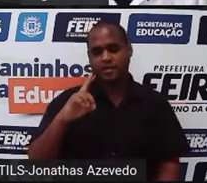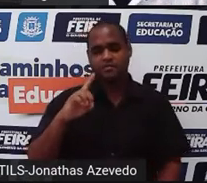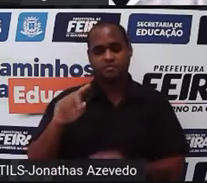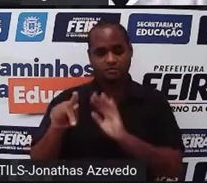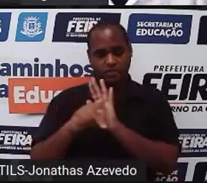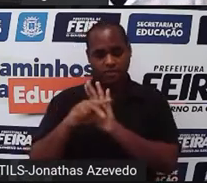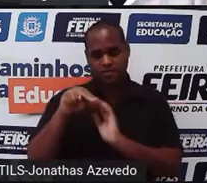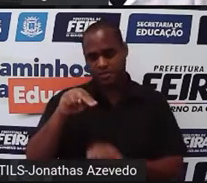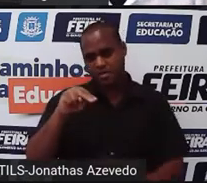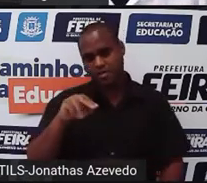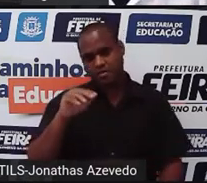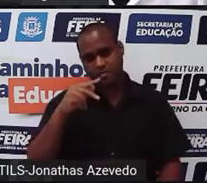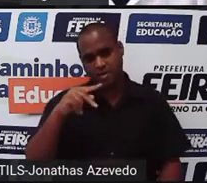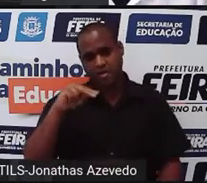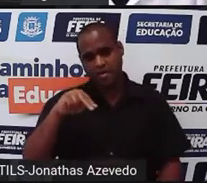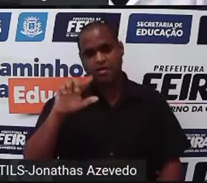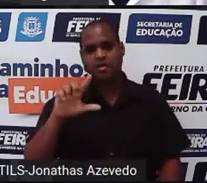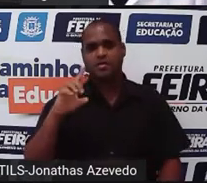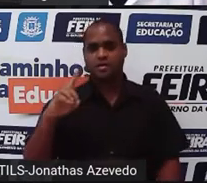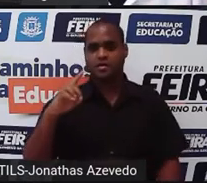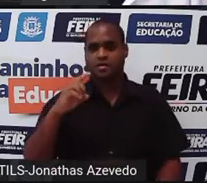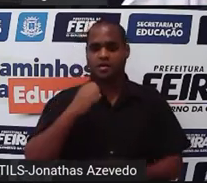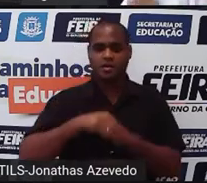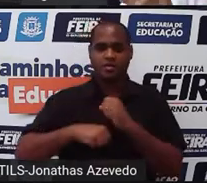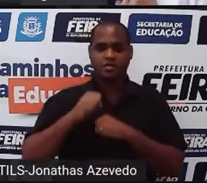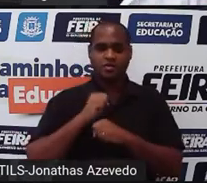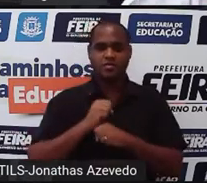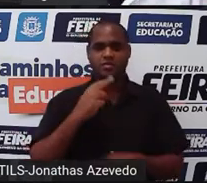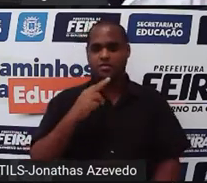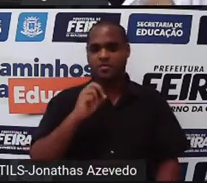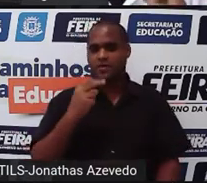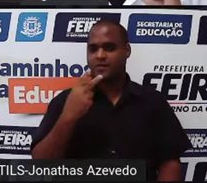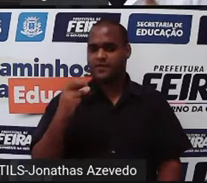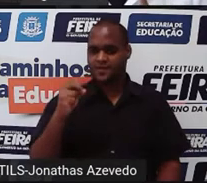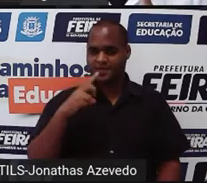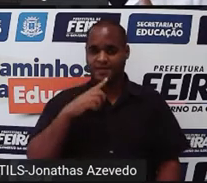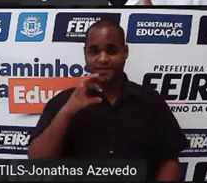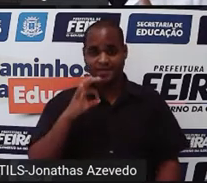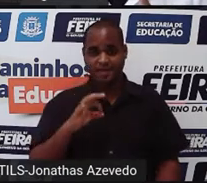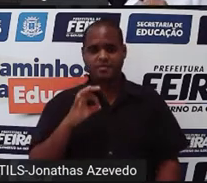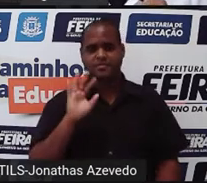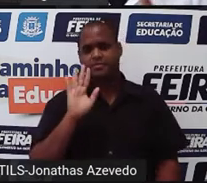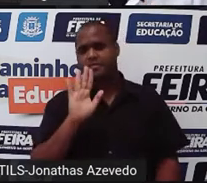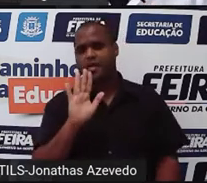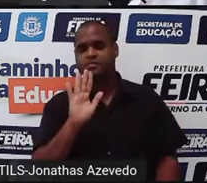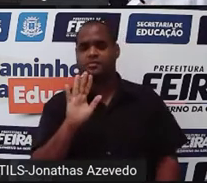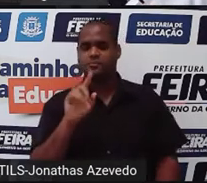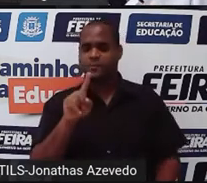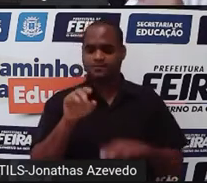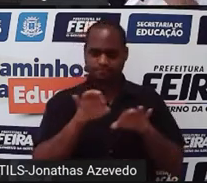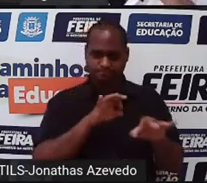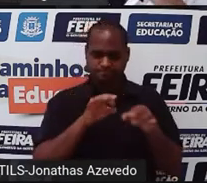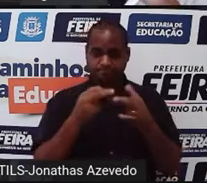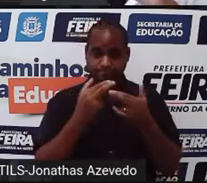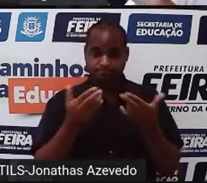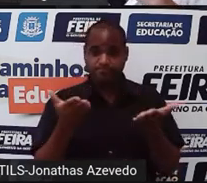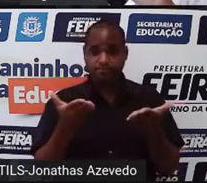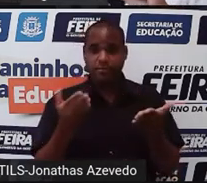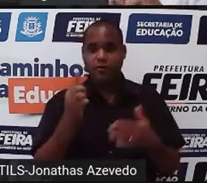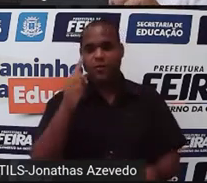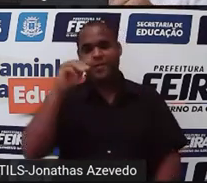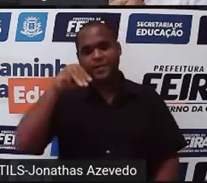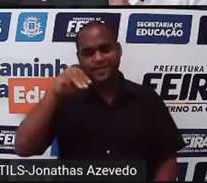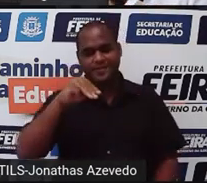parte do Plano Nacional do Livro Didático do ano de 2020, certo? Mas, você vai resolver esse problema em um